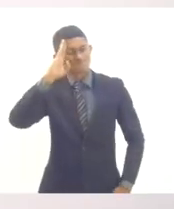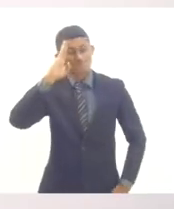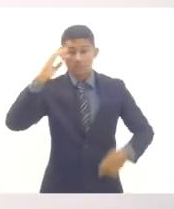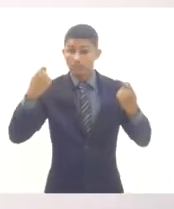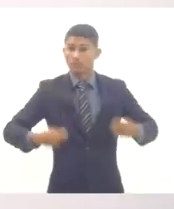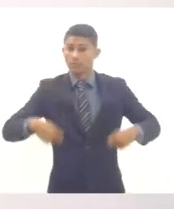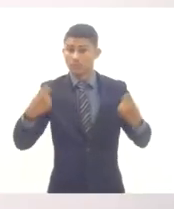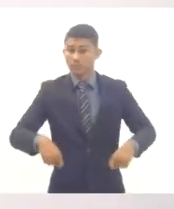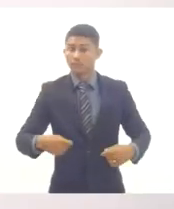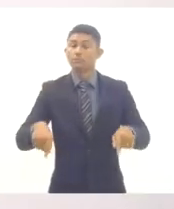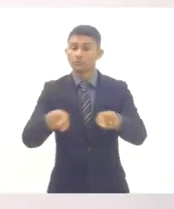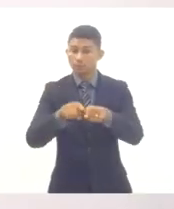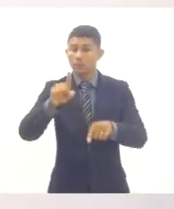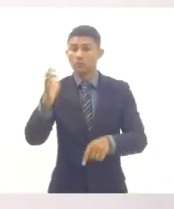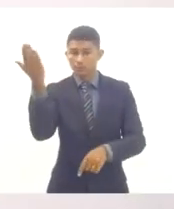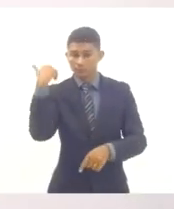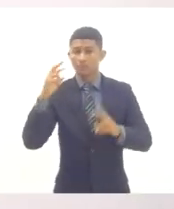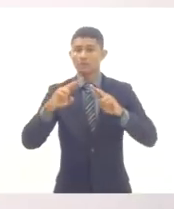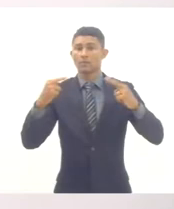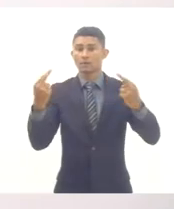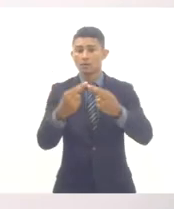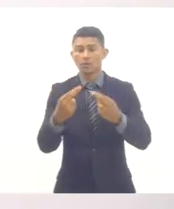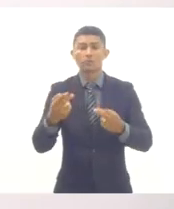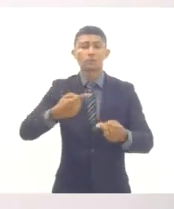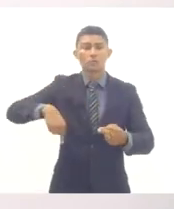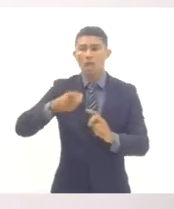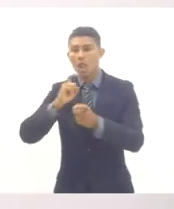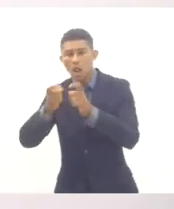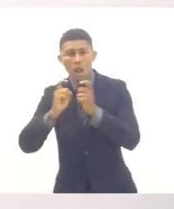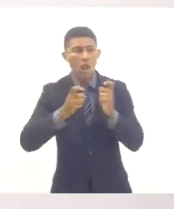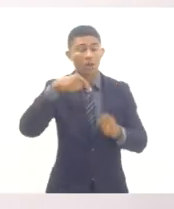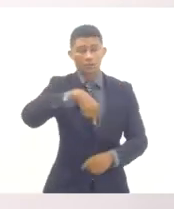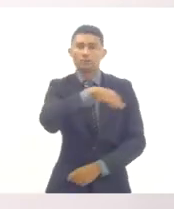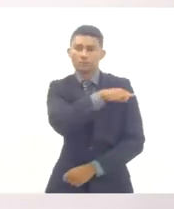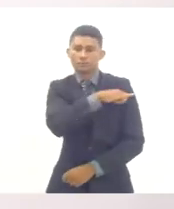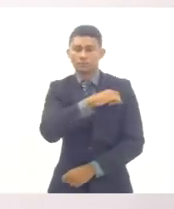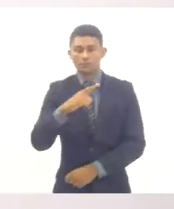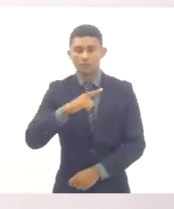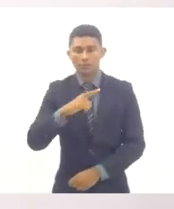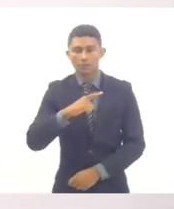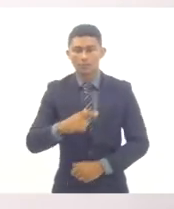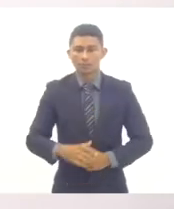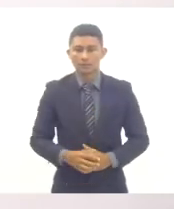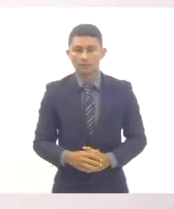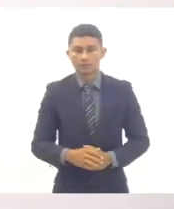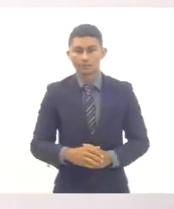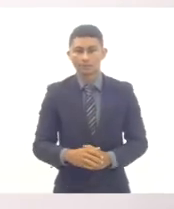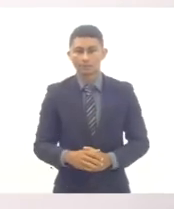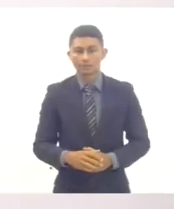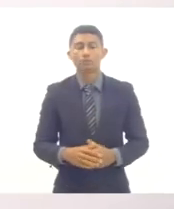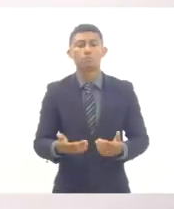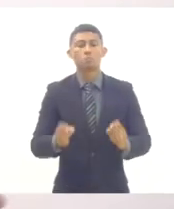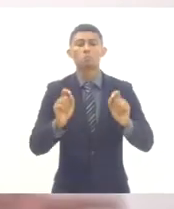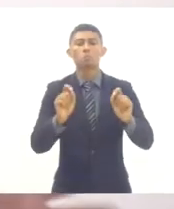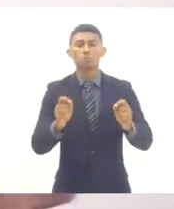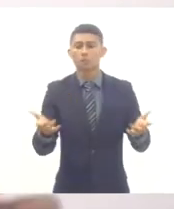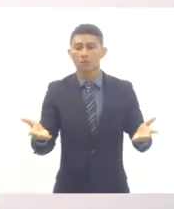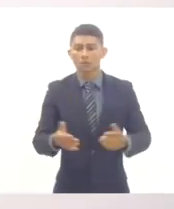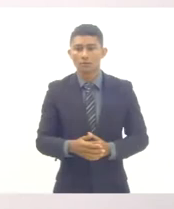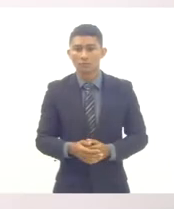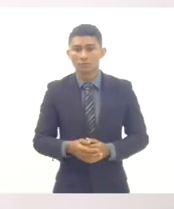uma audiência, deputado, há pouco tempo, para discutir essa questão no Estado do Rio de Janeiro. O que nos